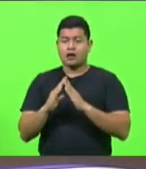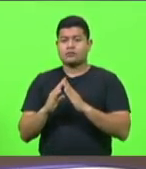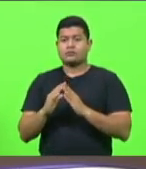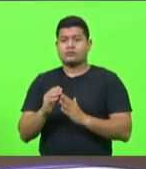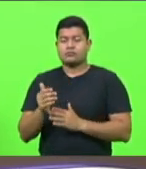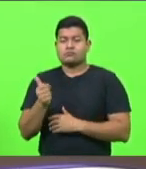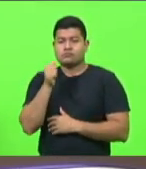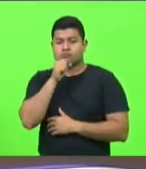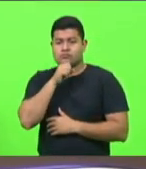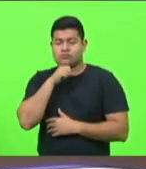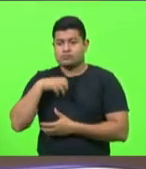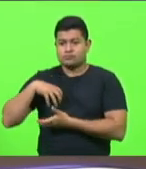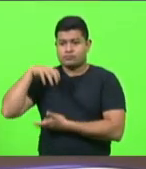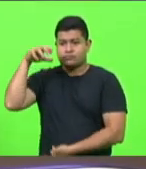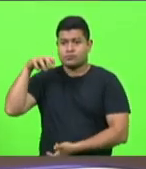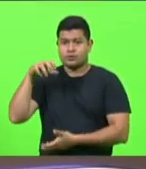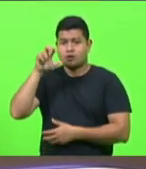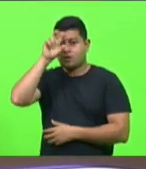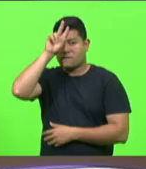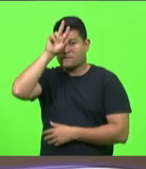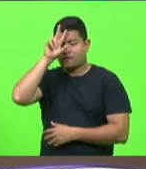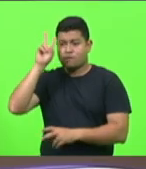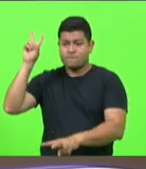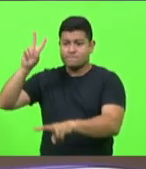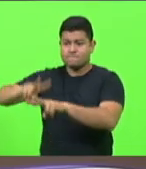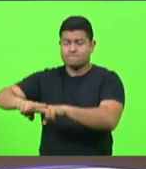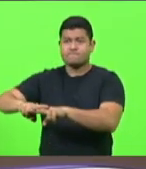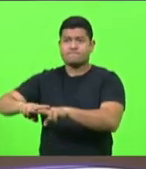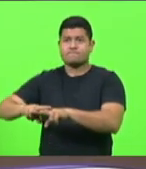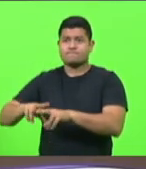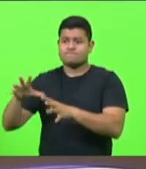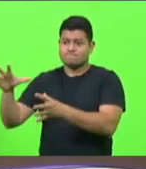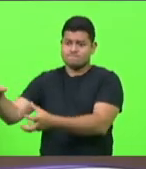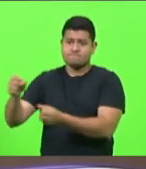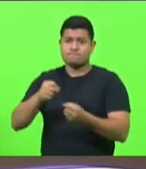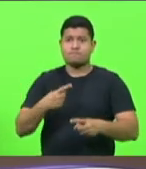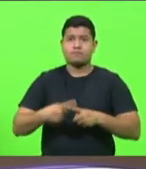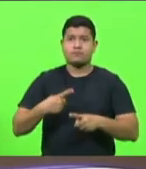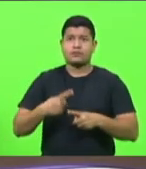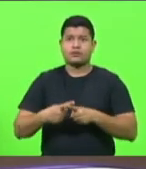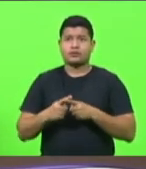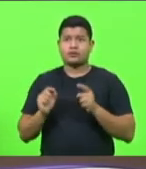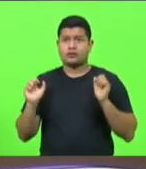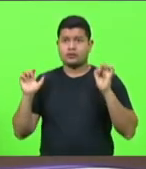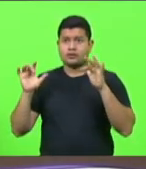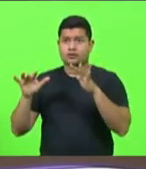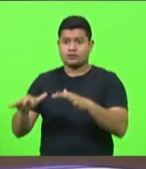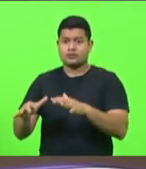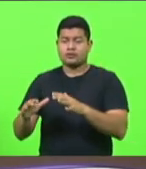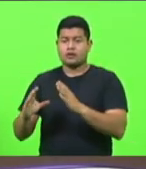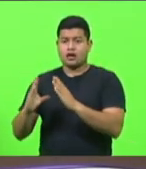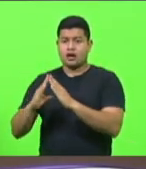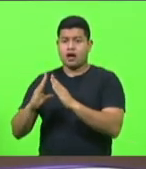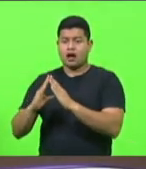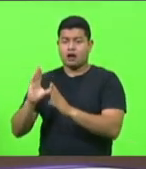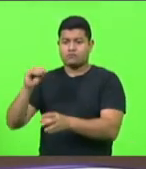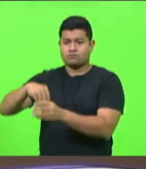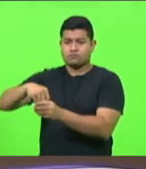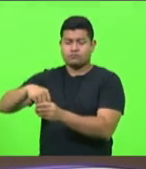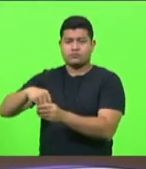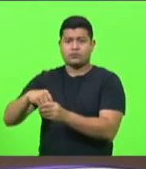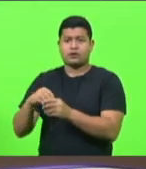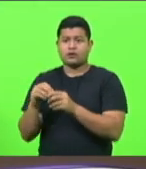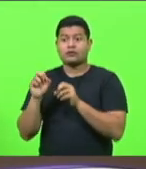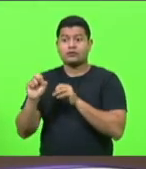pandemia, em forquilhinha, prender, porque estavam fazendo um culto doméstico, o que esperar de um